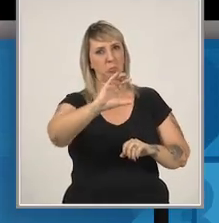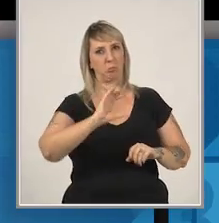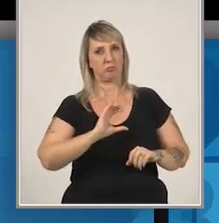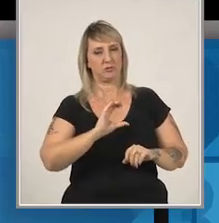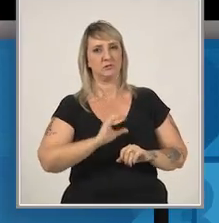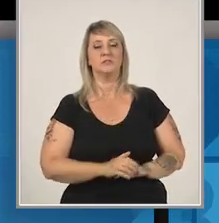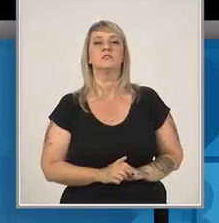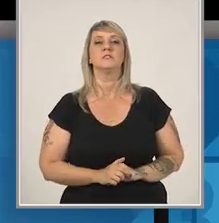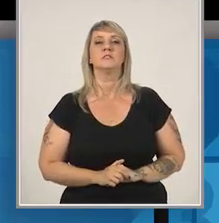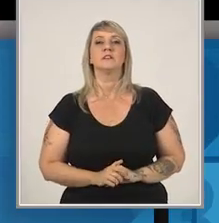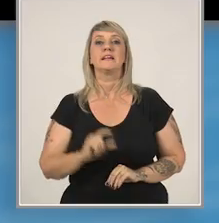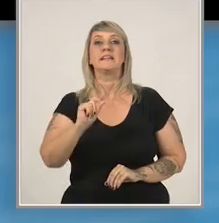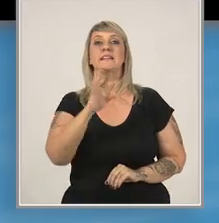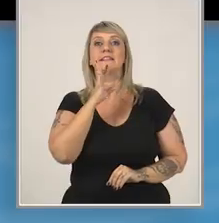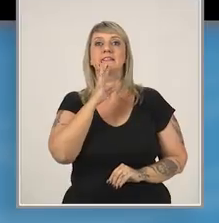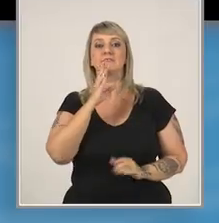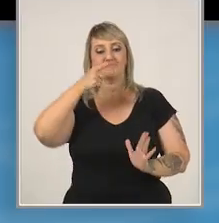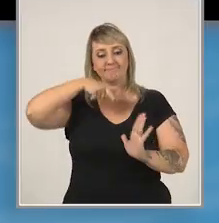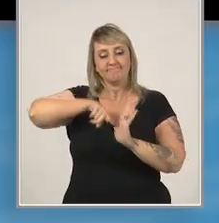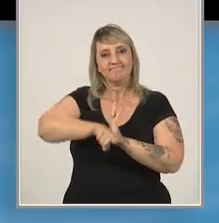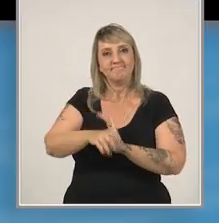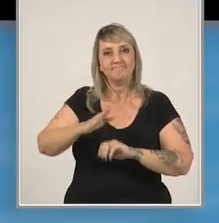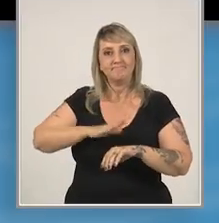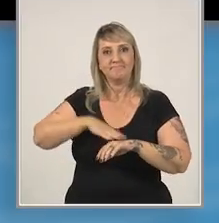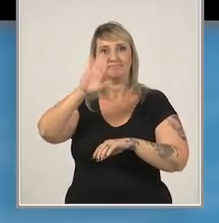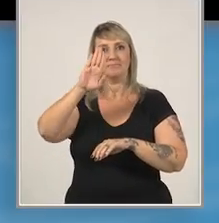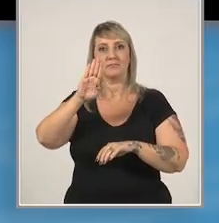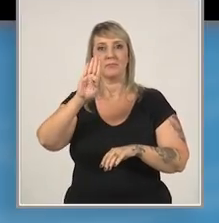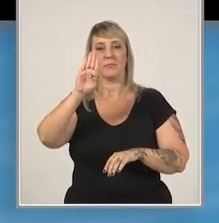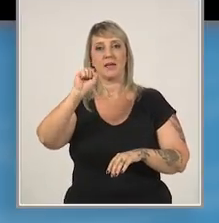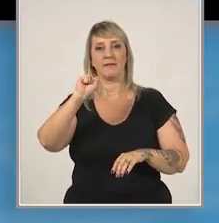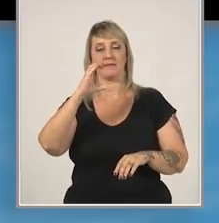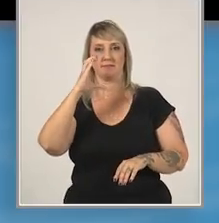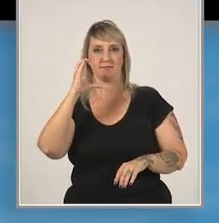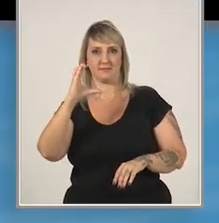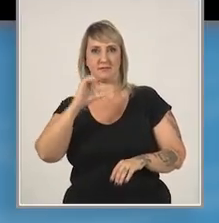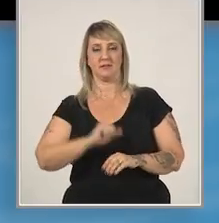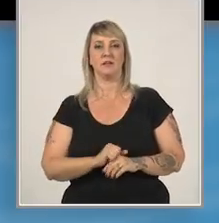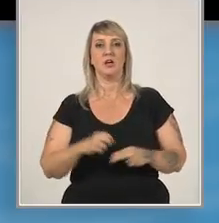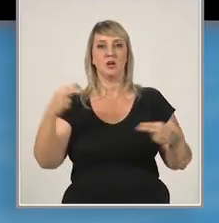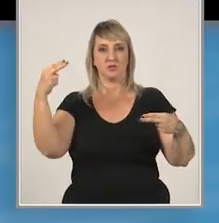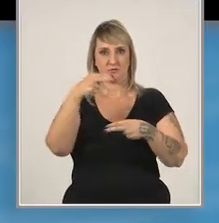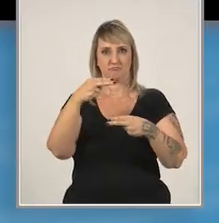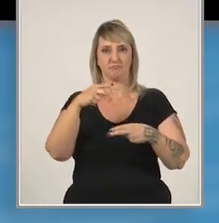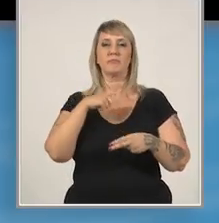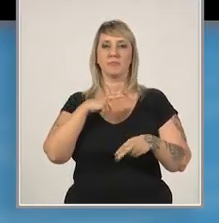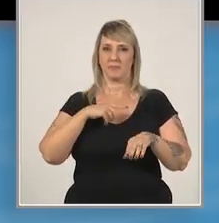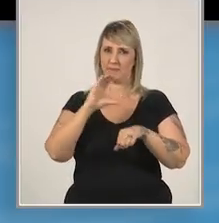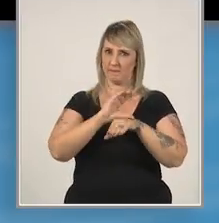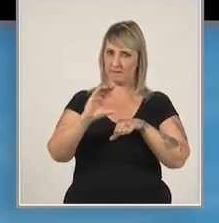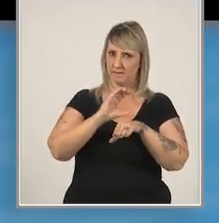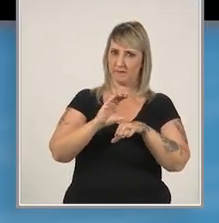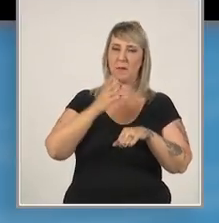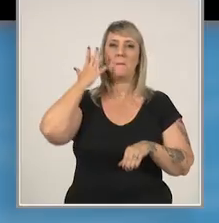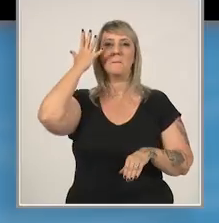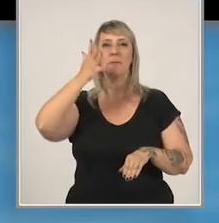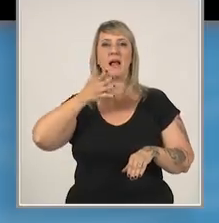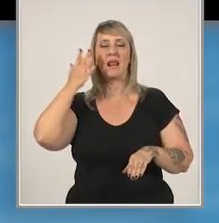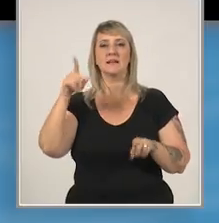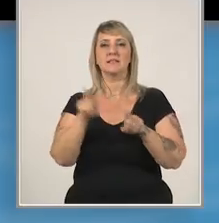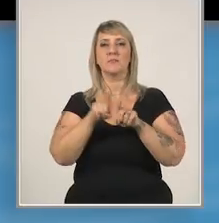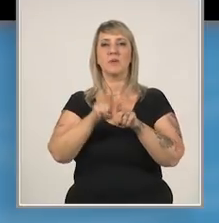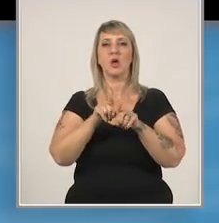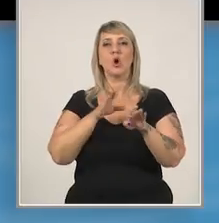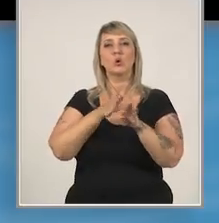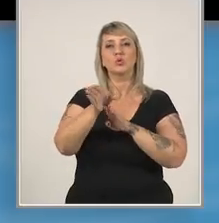possível investidor. Para quem quiser se aprofundar mais no Balance Scorecard, o Sebrae oferece cursos, palestras